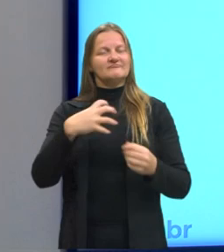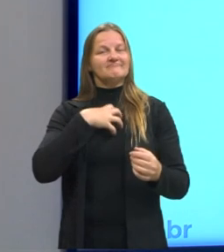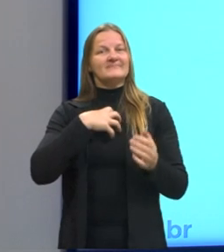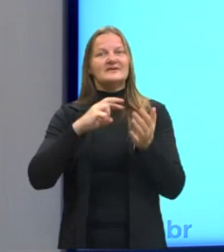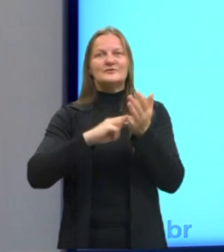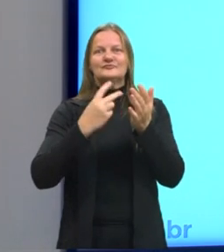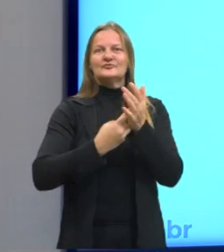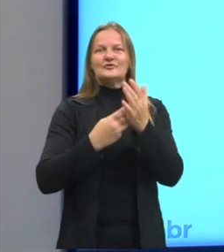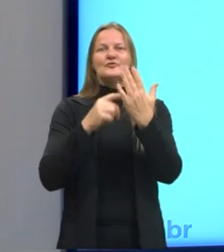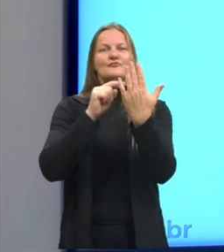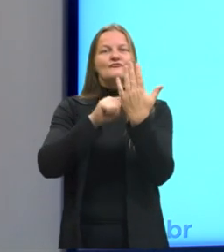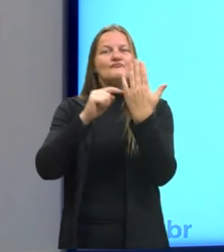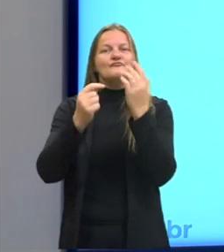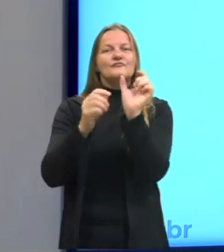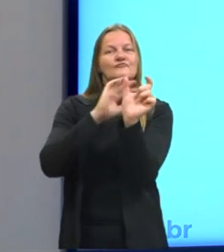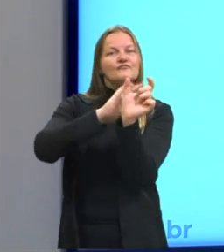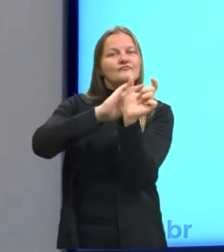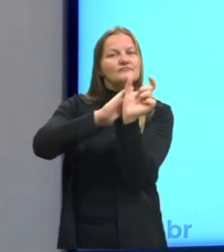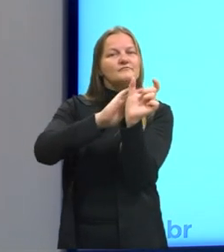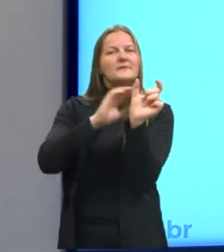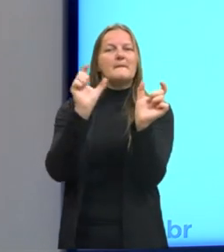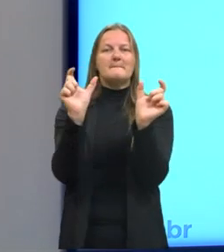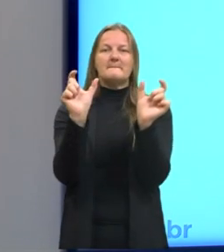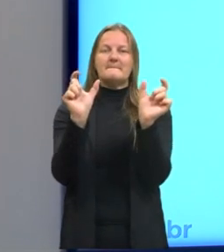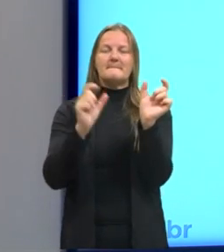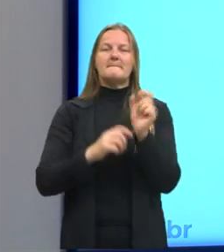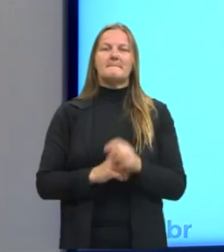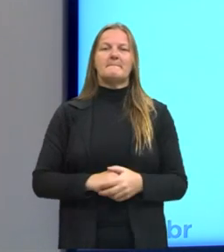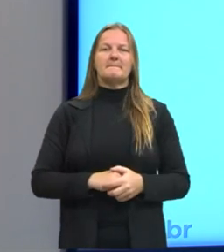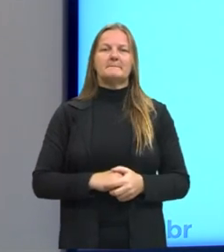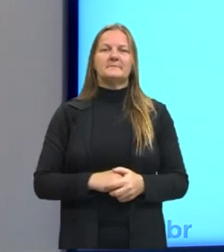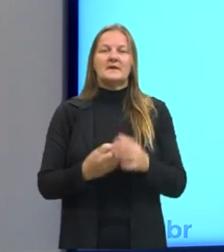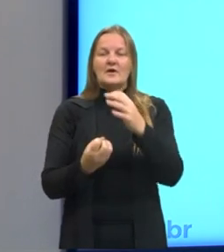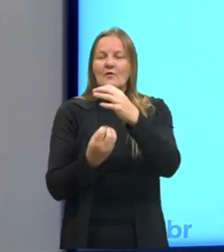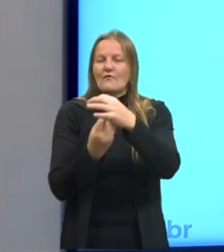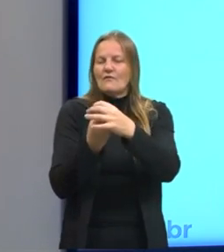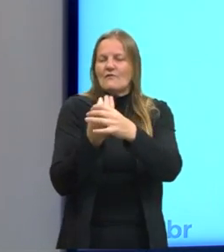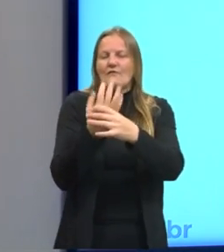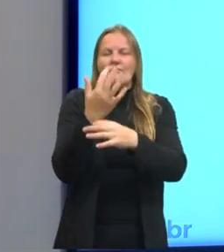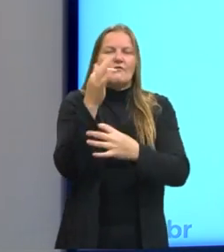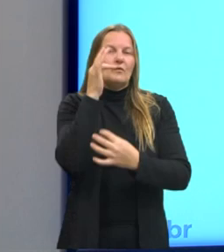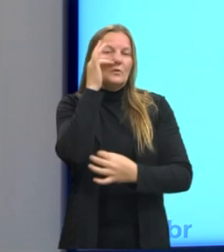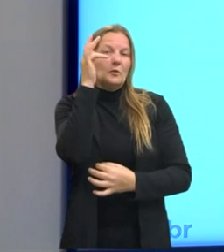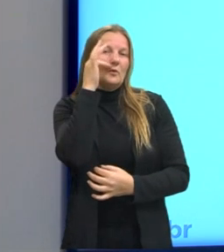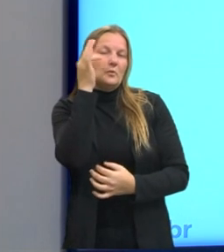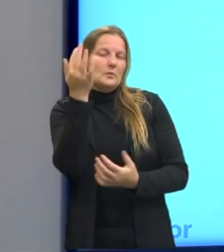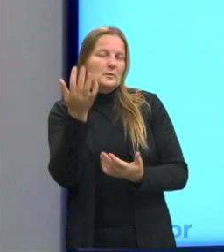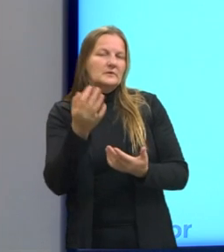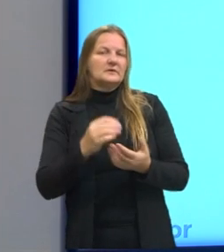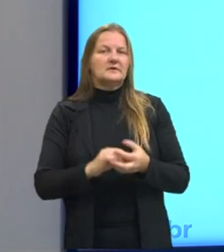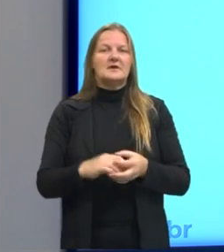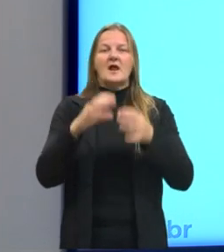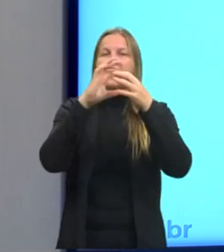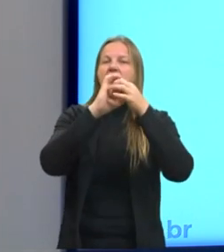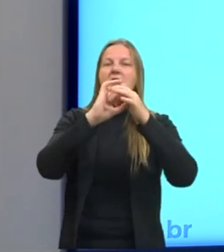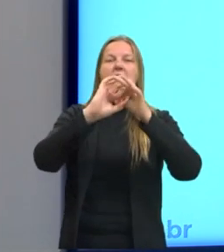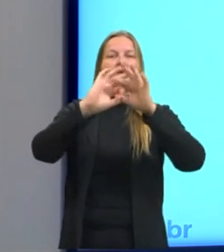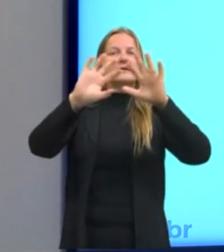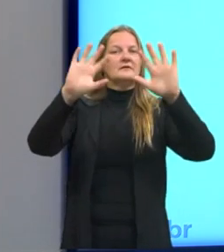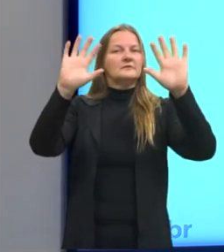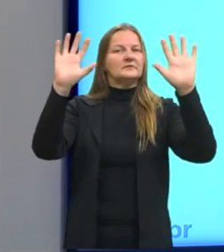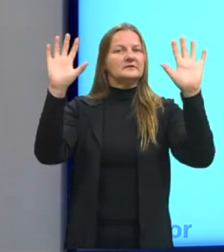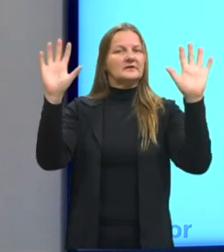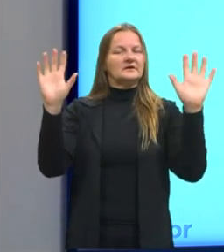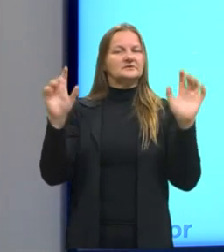figurados. Palavras, por exemplo, como flor, liberdade, essas coisas,